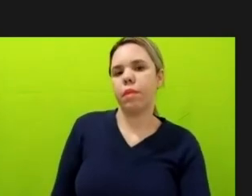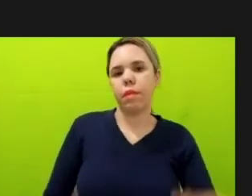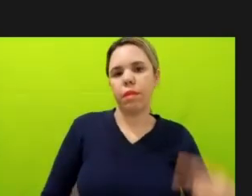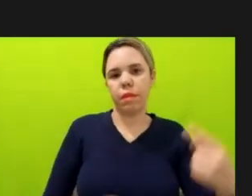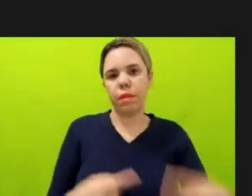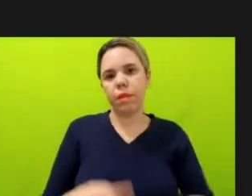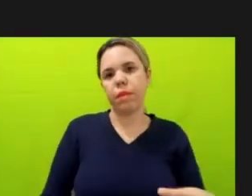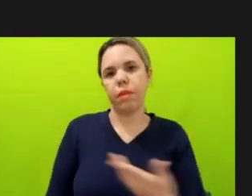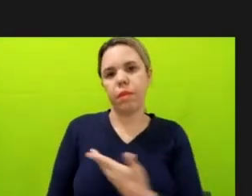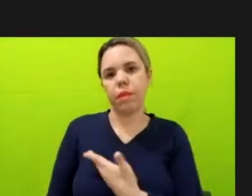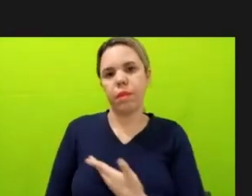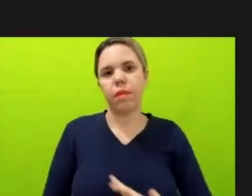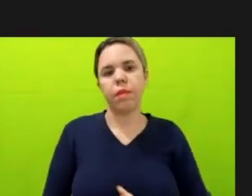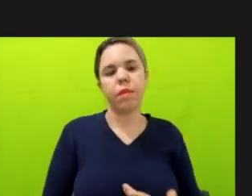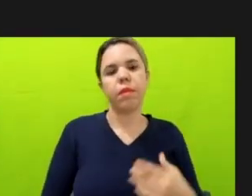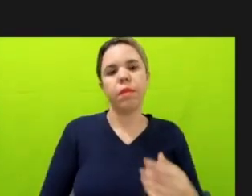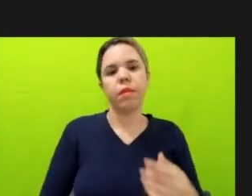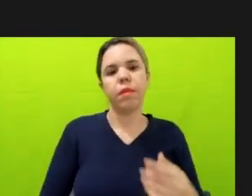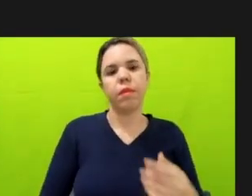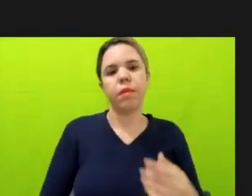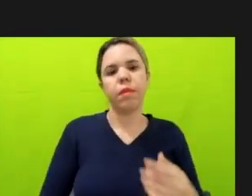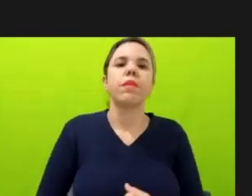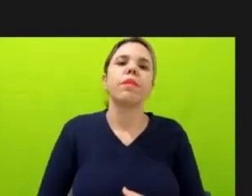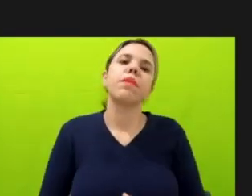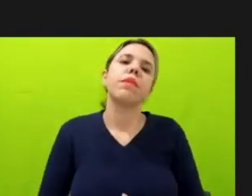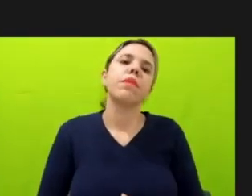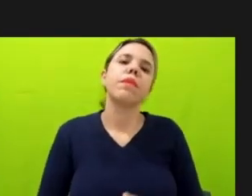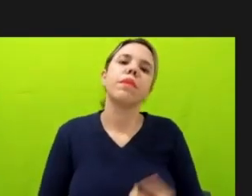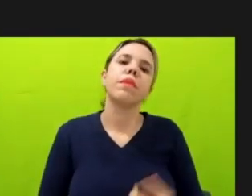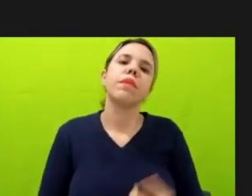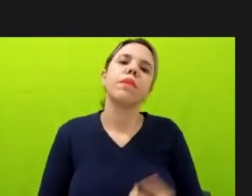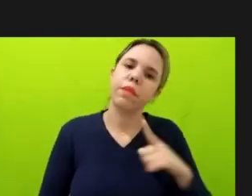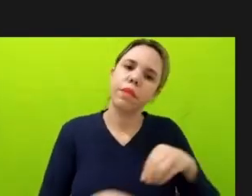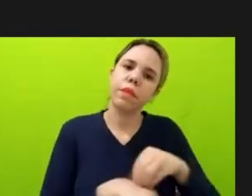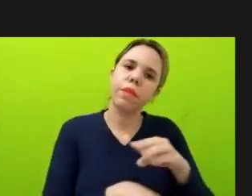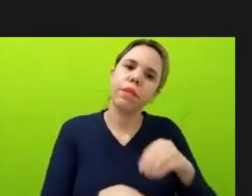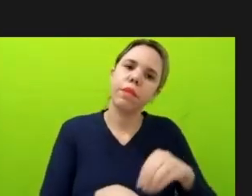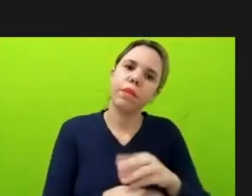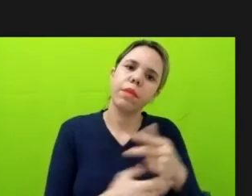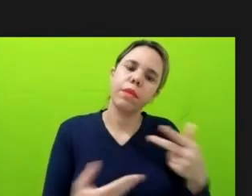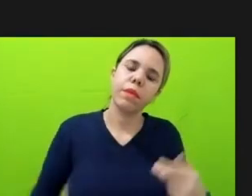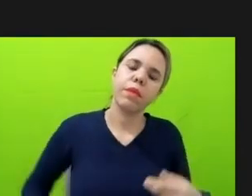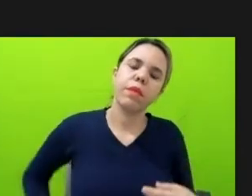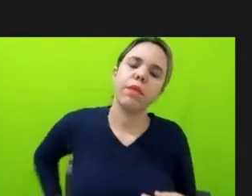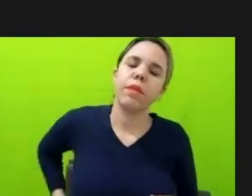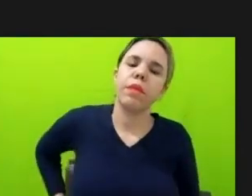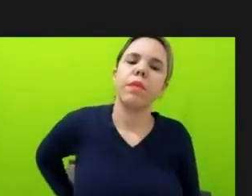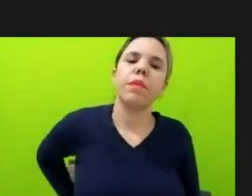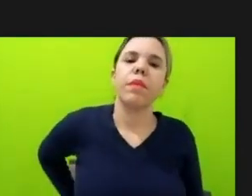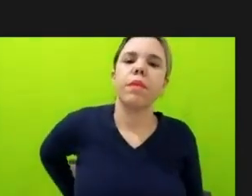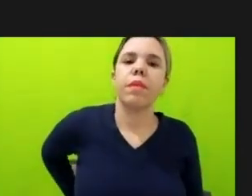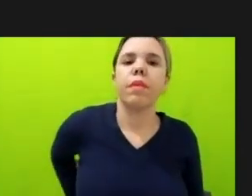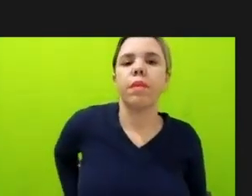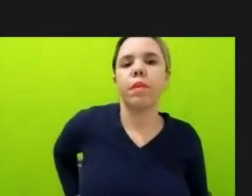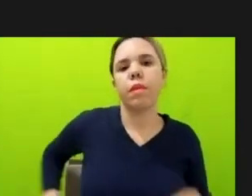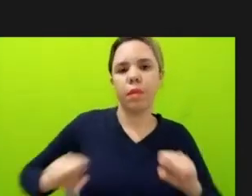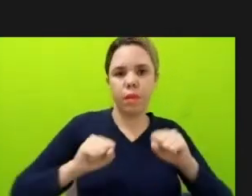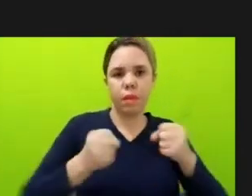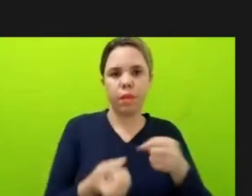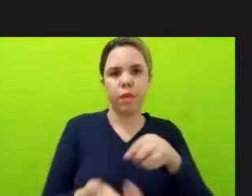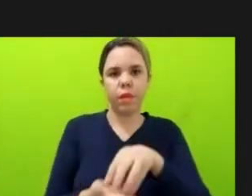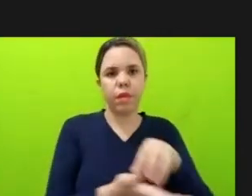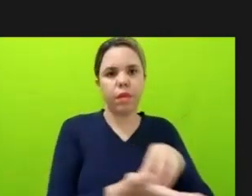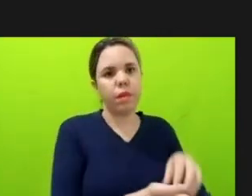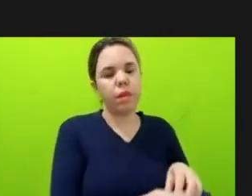ano. Eu acho que a gente tem que trazer a demanda do fortalecimento dos órgãos ambientais virem